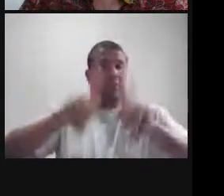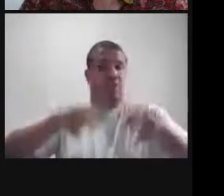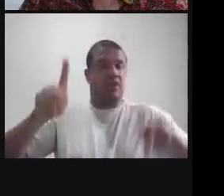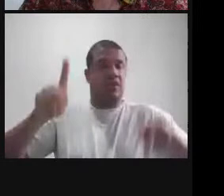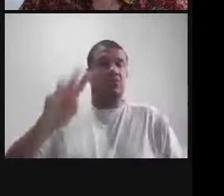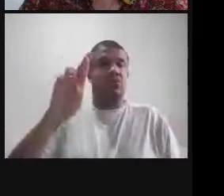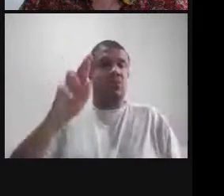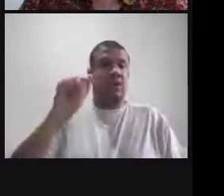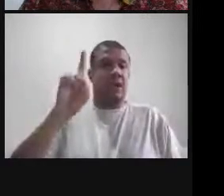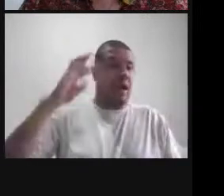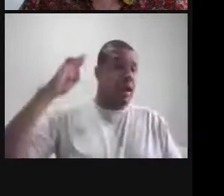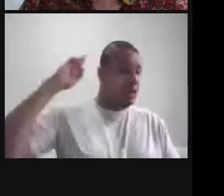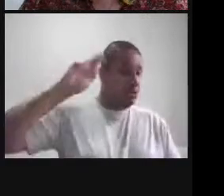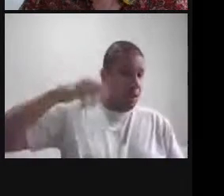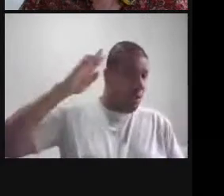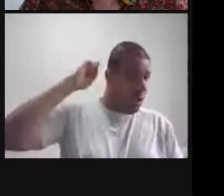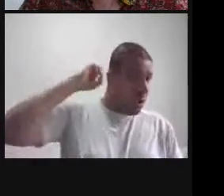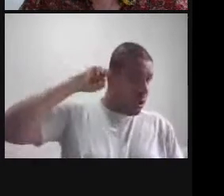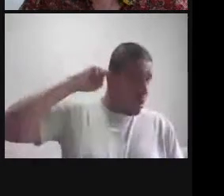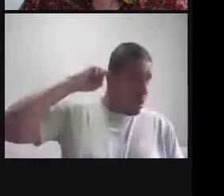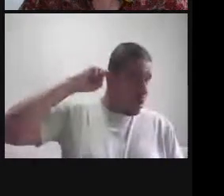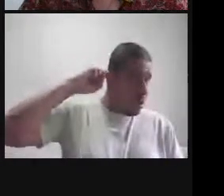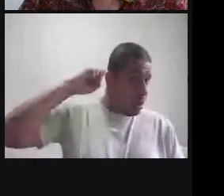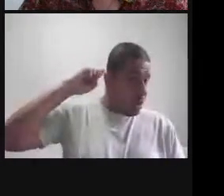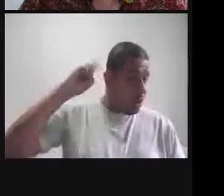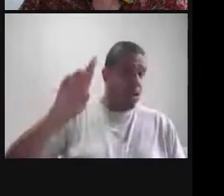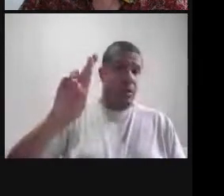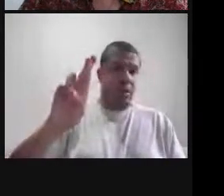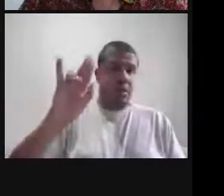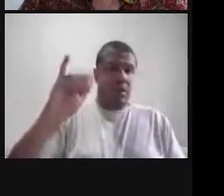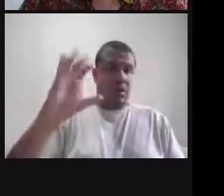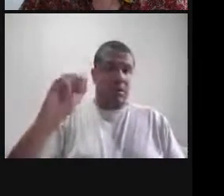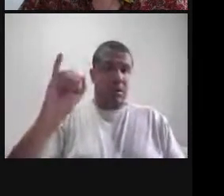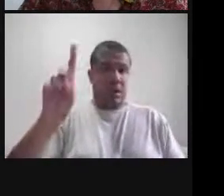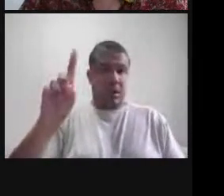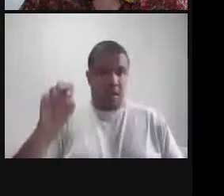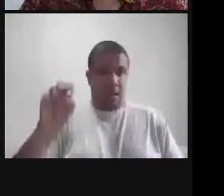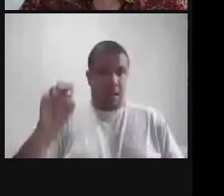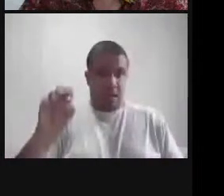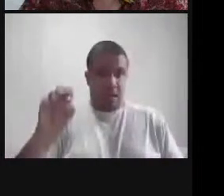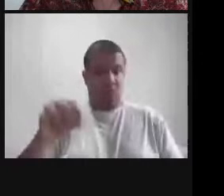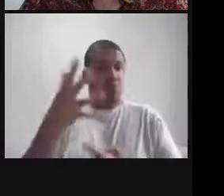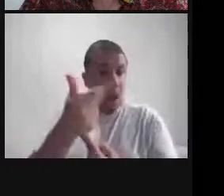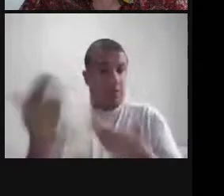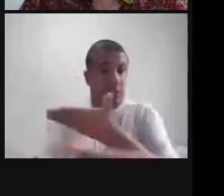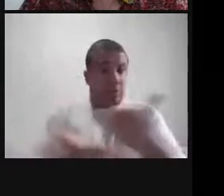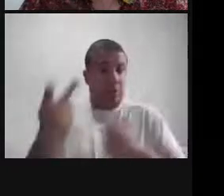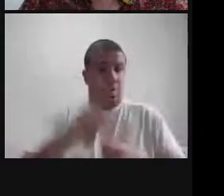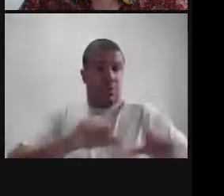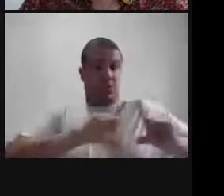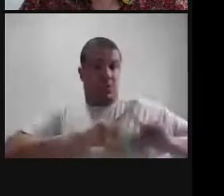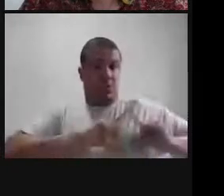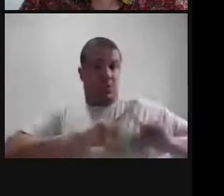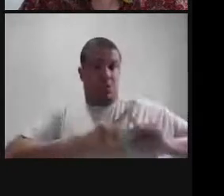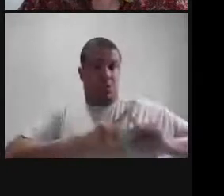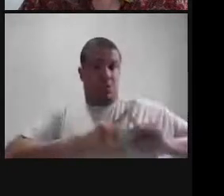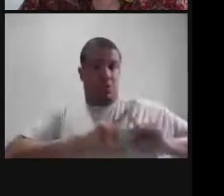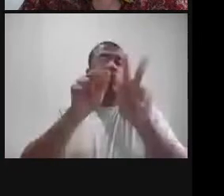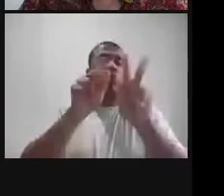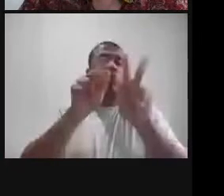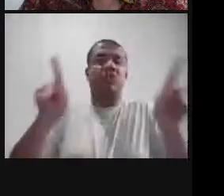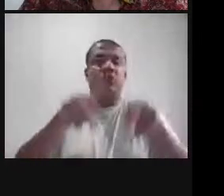Departamento de Artes Visuais da UFSJ. Trabalhamos com um grupo de professoras da Rede Municipal de São João do Rei,